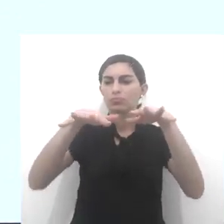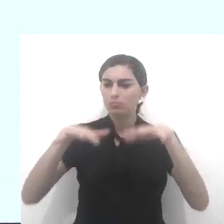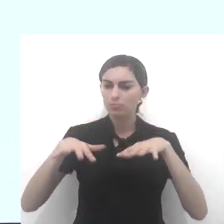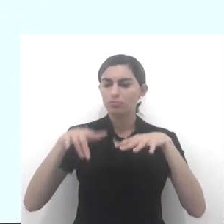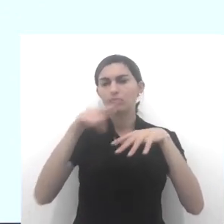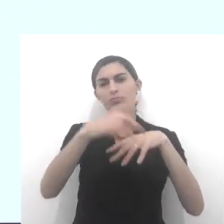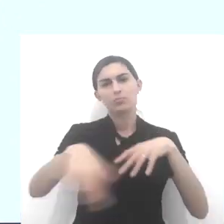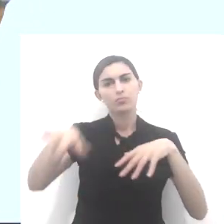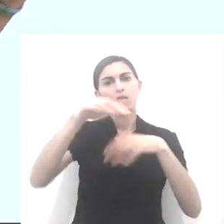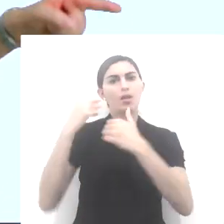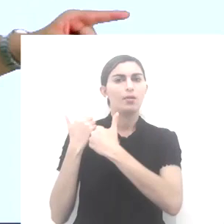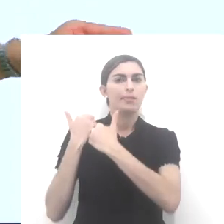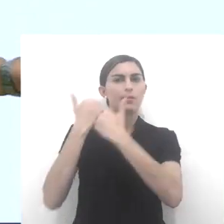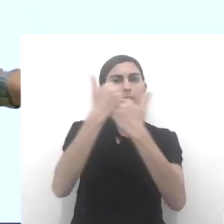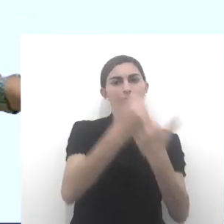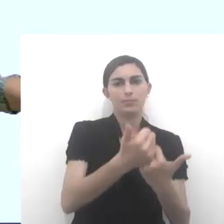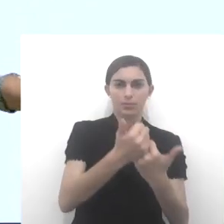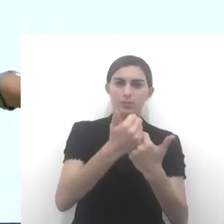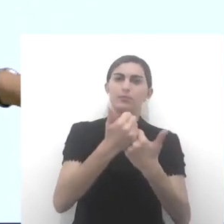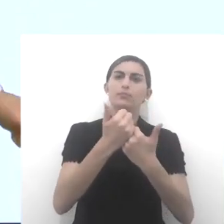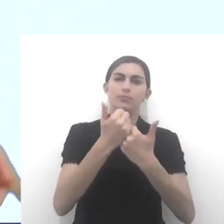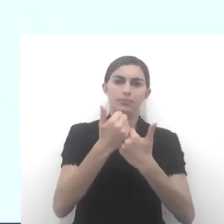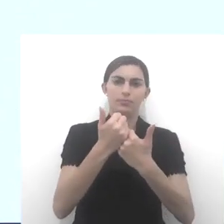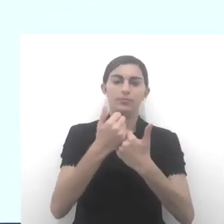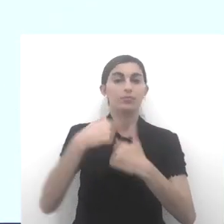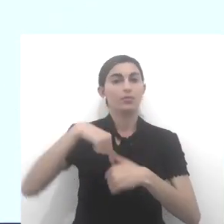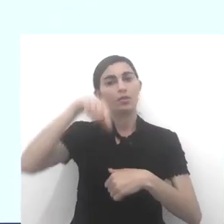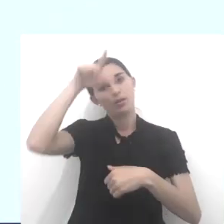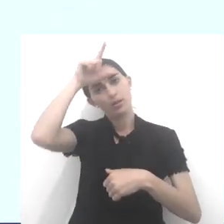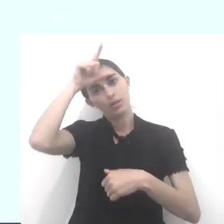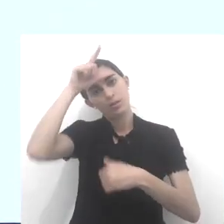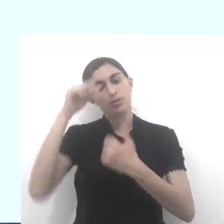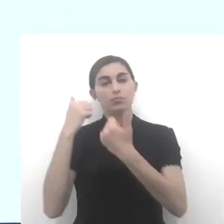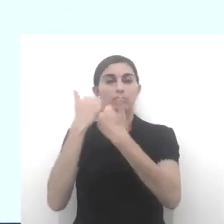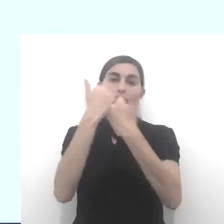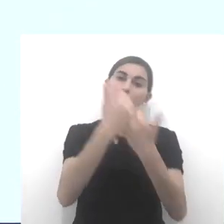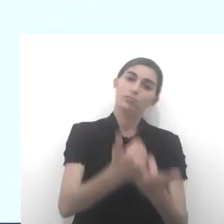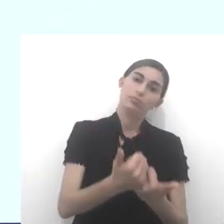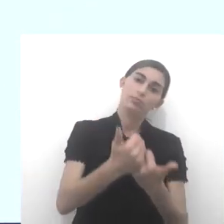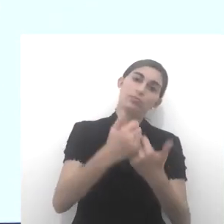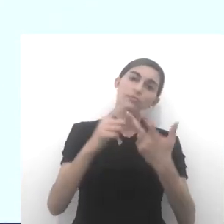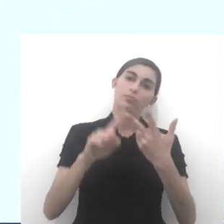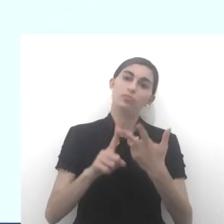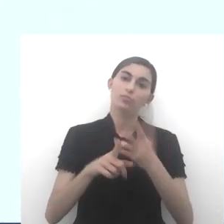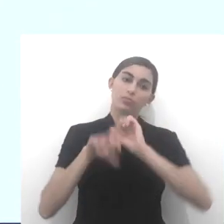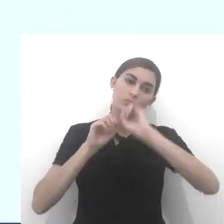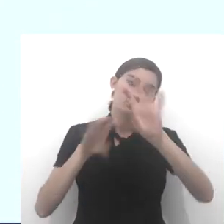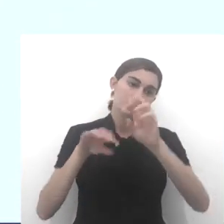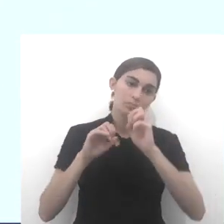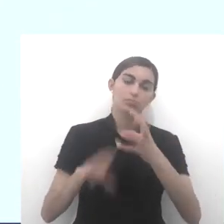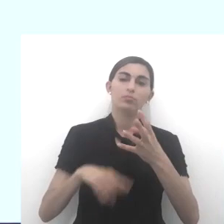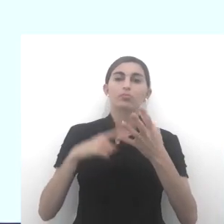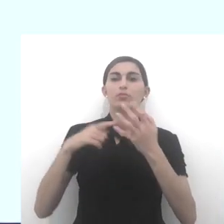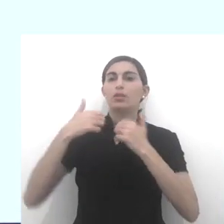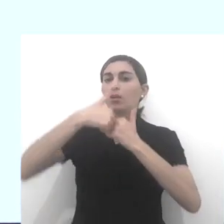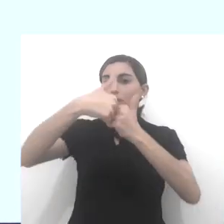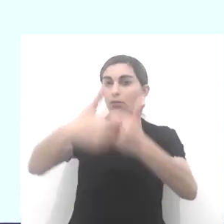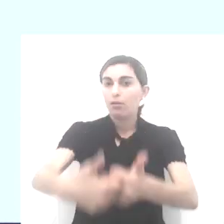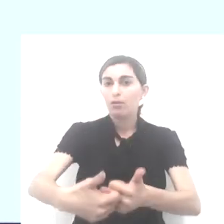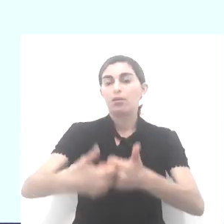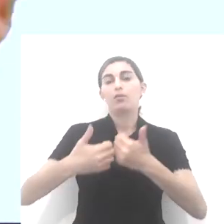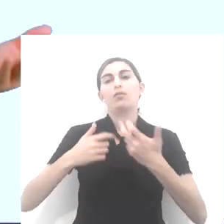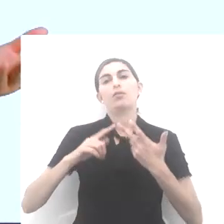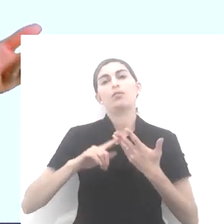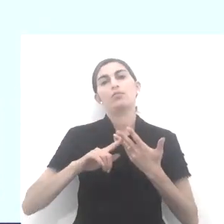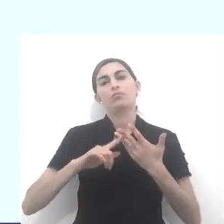que ele é o representante, certo? Então, líder, representante, condutor, é aquele que guia